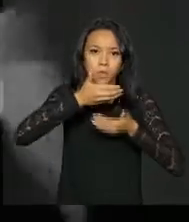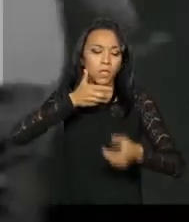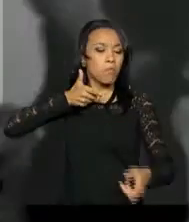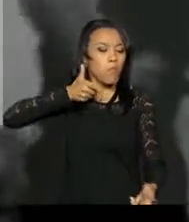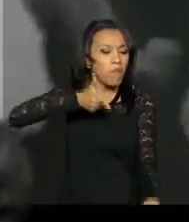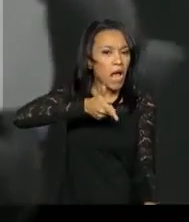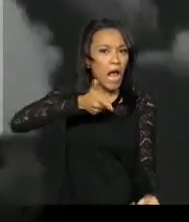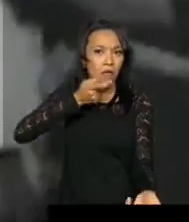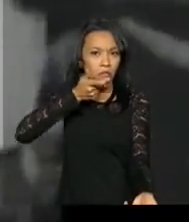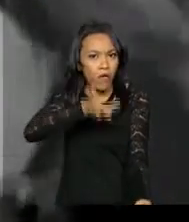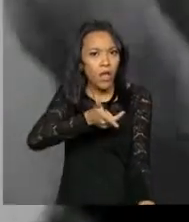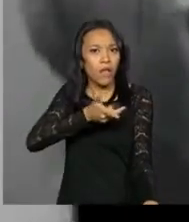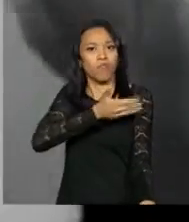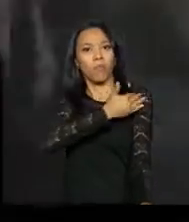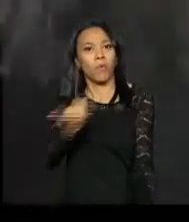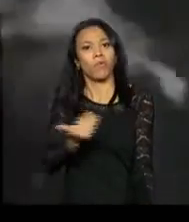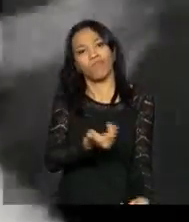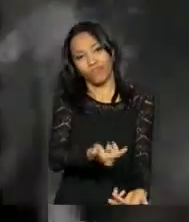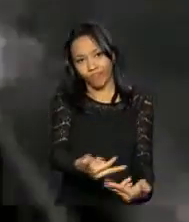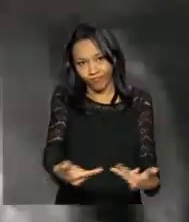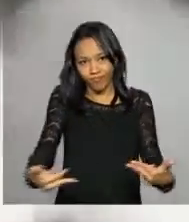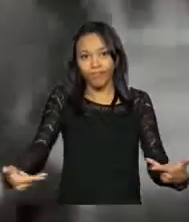e presos e postos para fora.